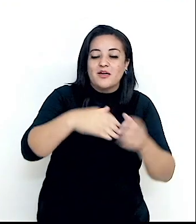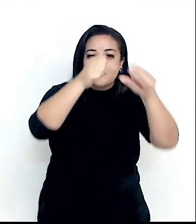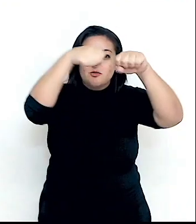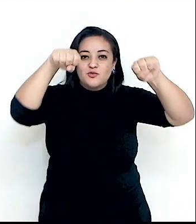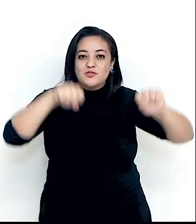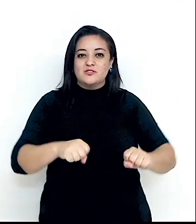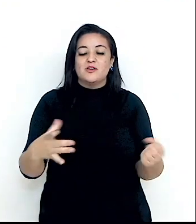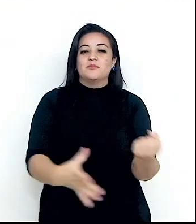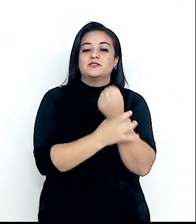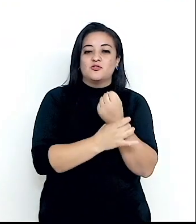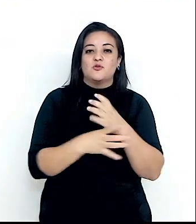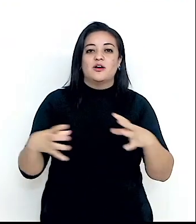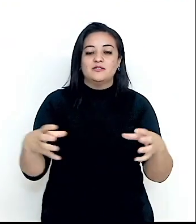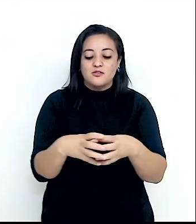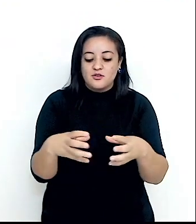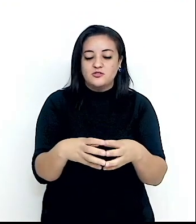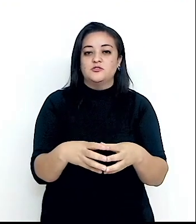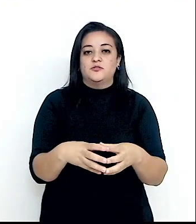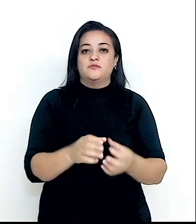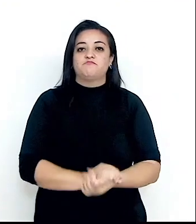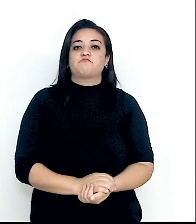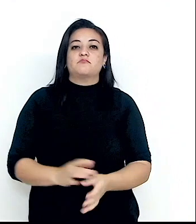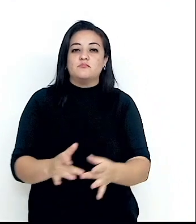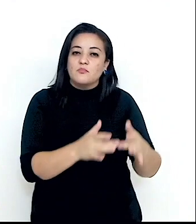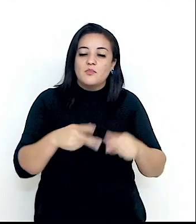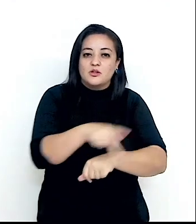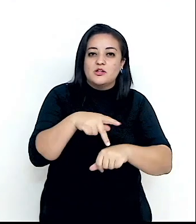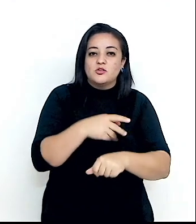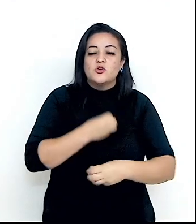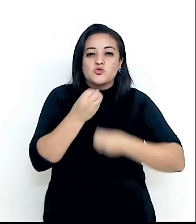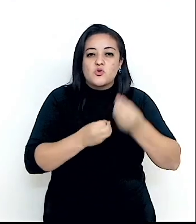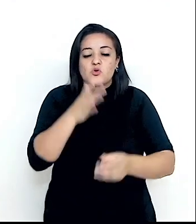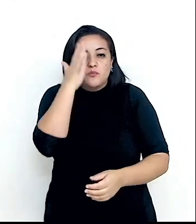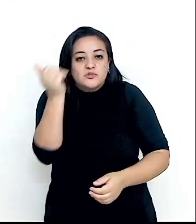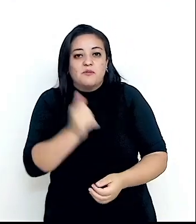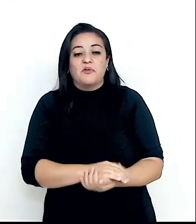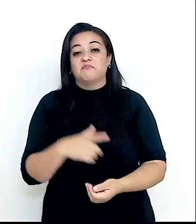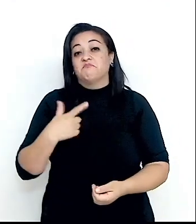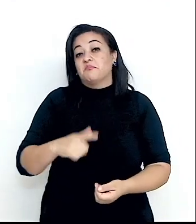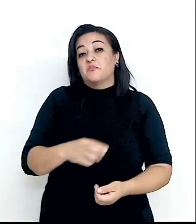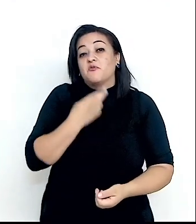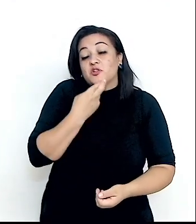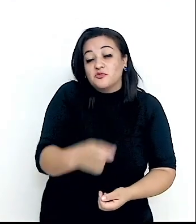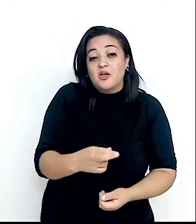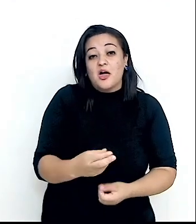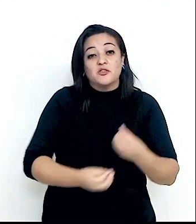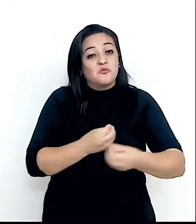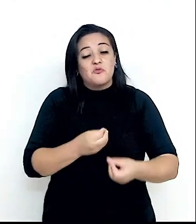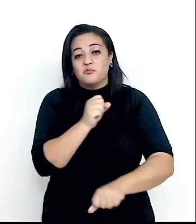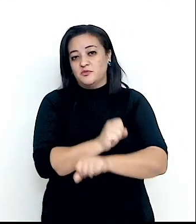de segurança coletiva. A Liga das Nações, como sabemos, não prosperou como esperado,